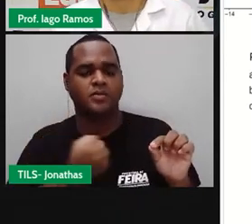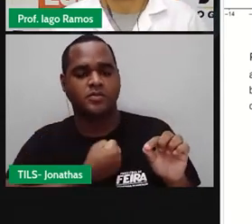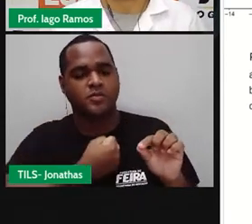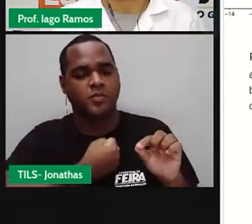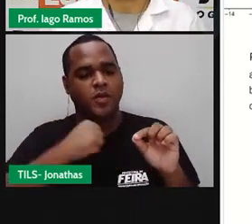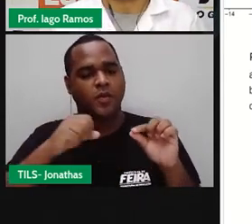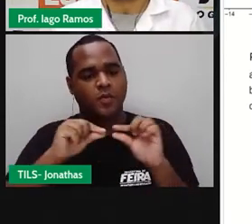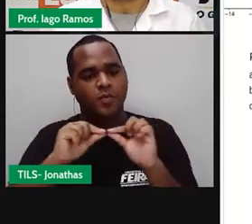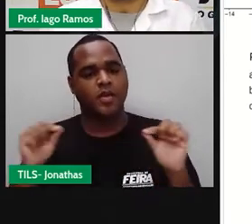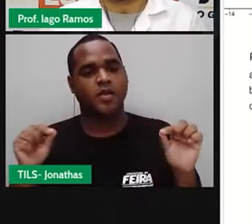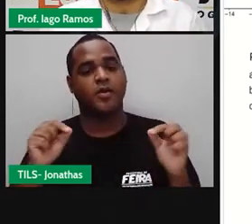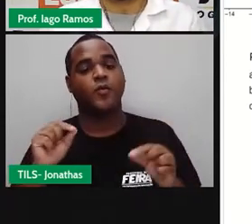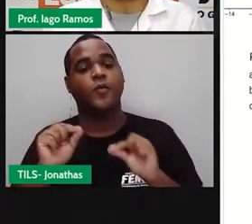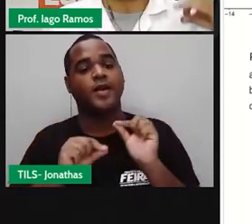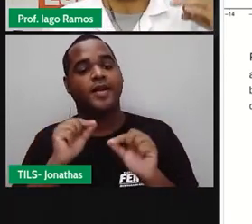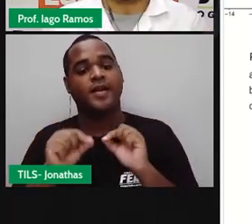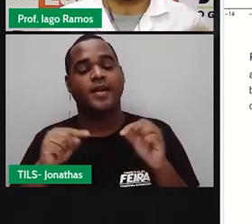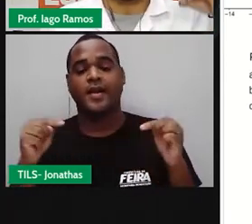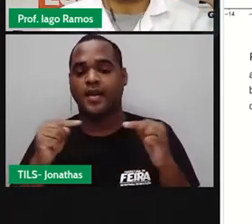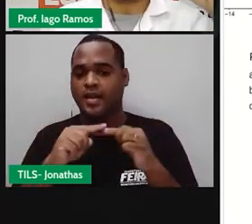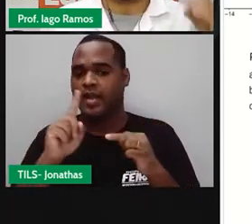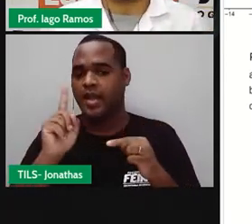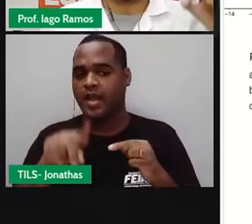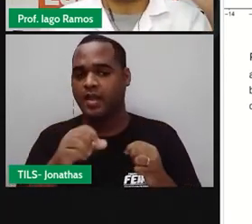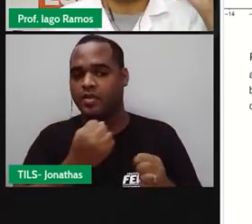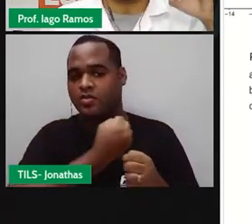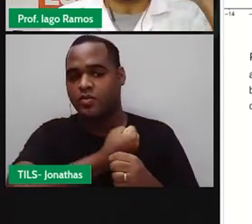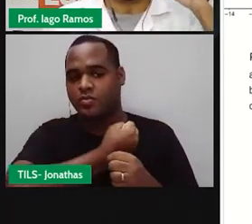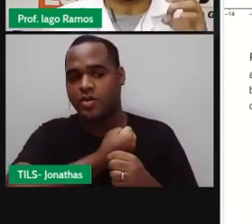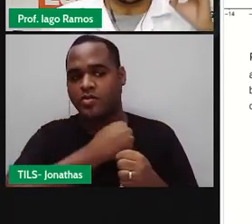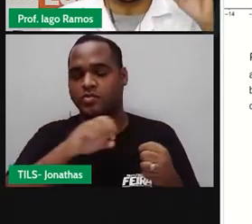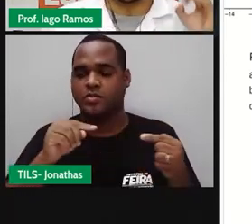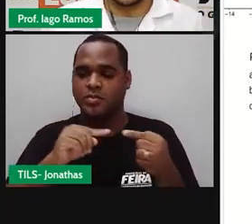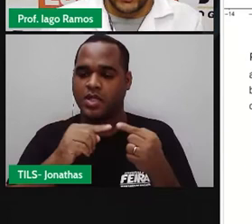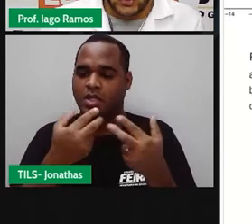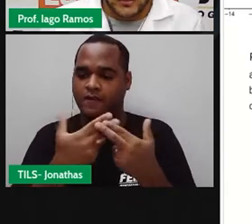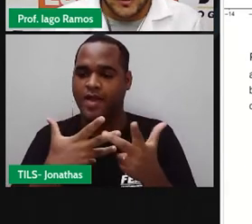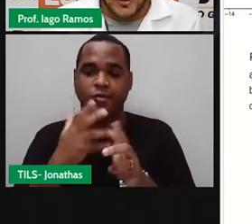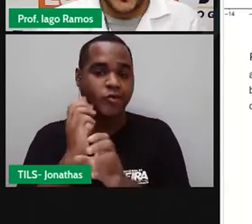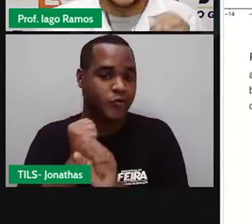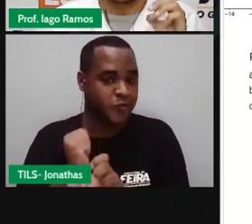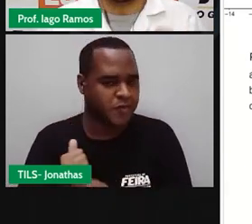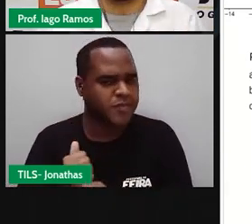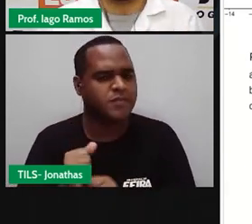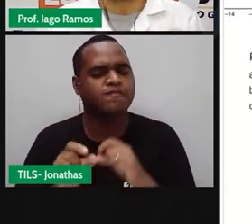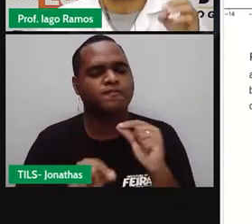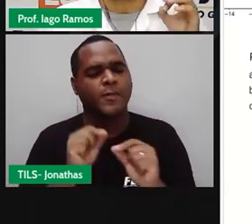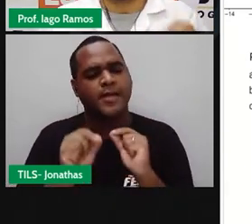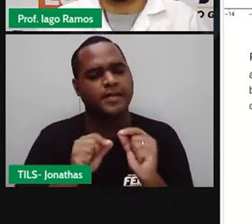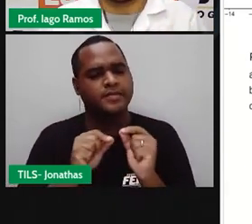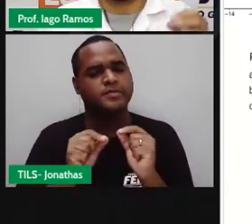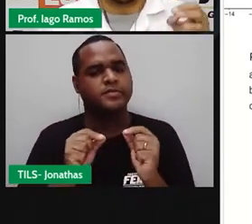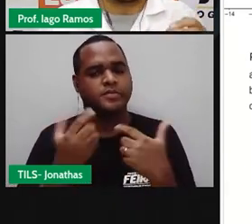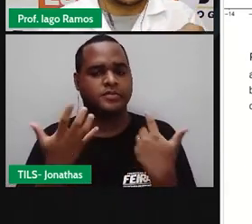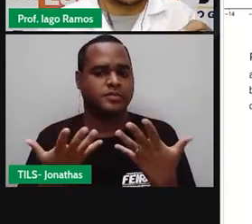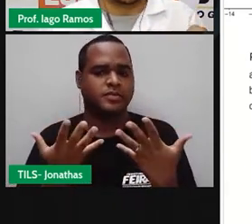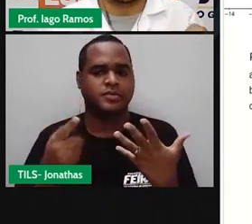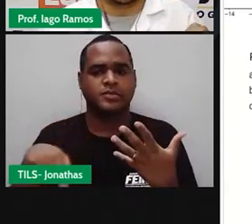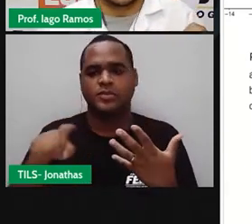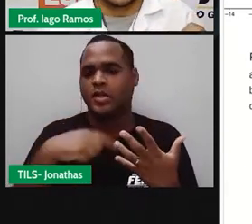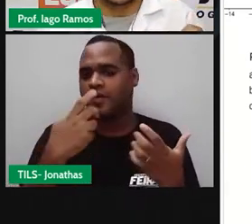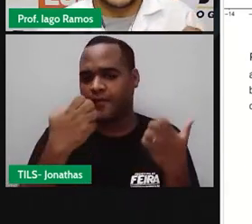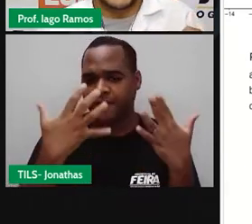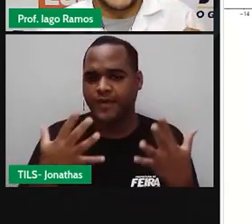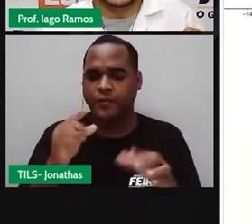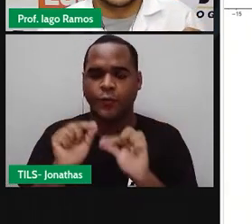aparece na tela para você é a reta numérica dos números inteiros. Como é que é montada